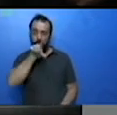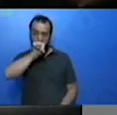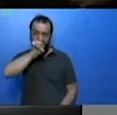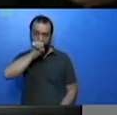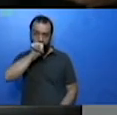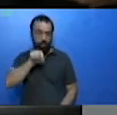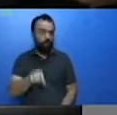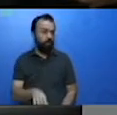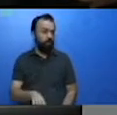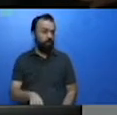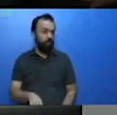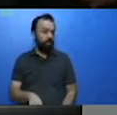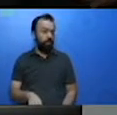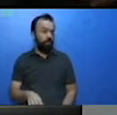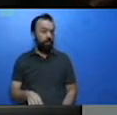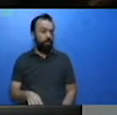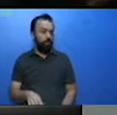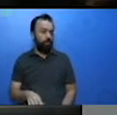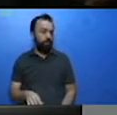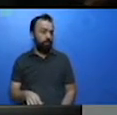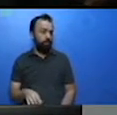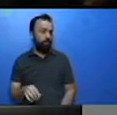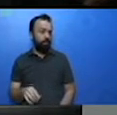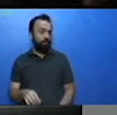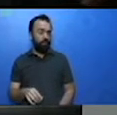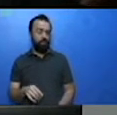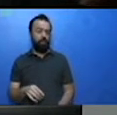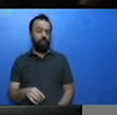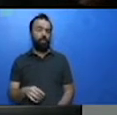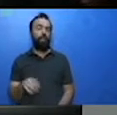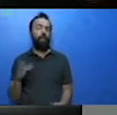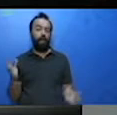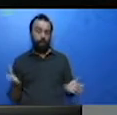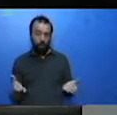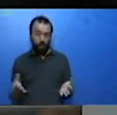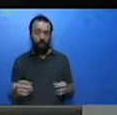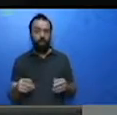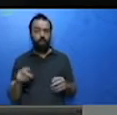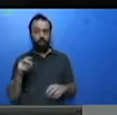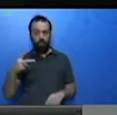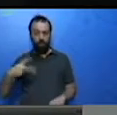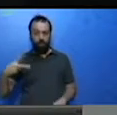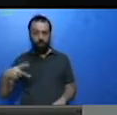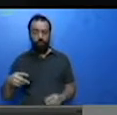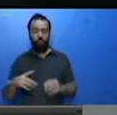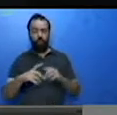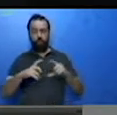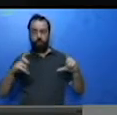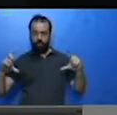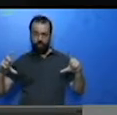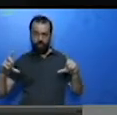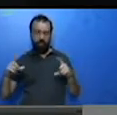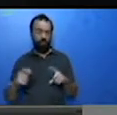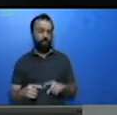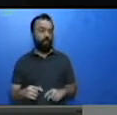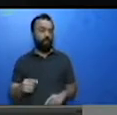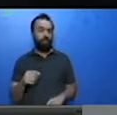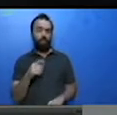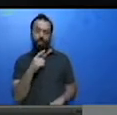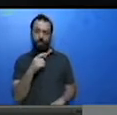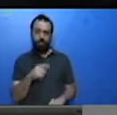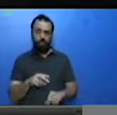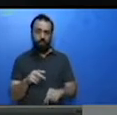deixamos ao termo que está referindo a quem? Com a mesma cor. No